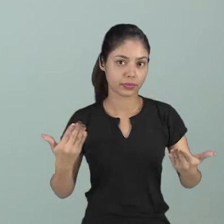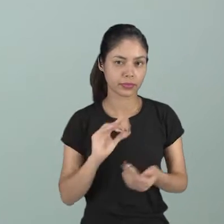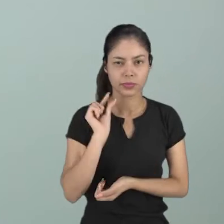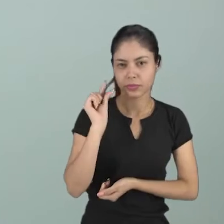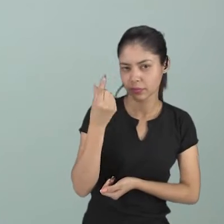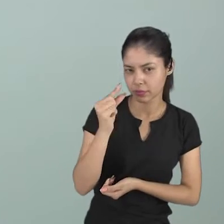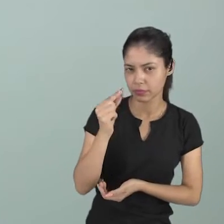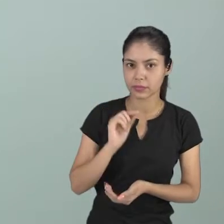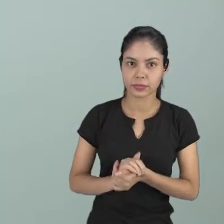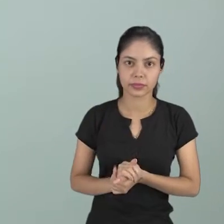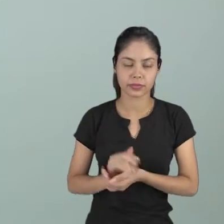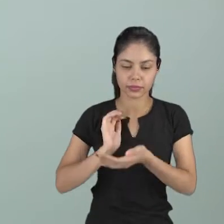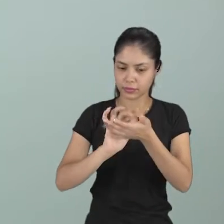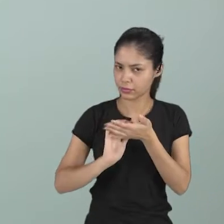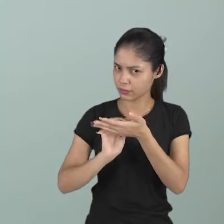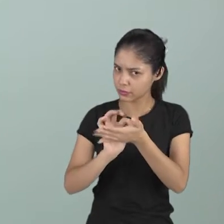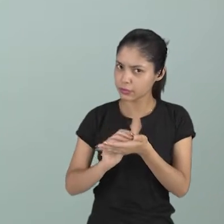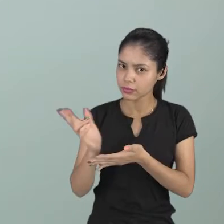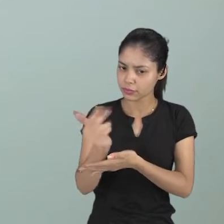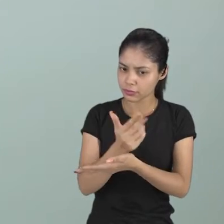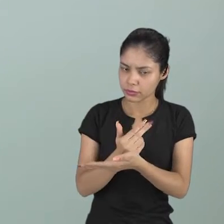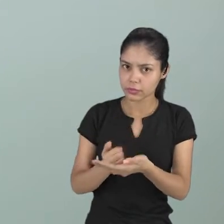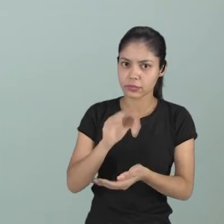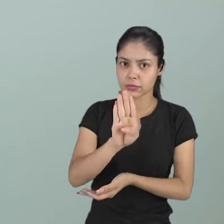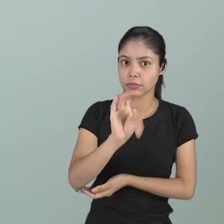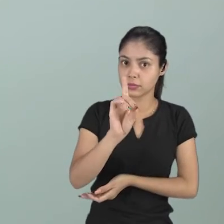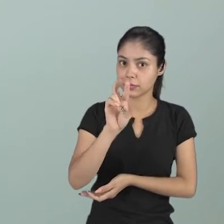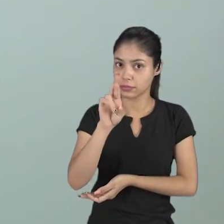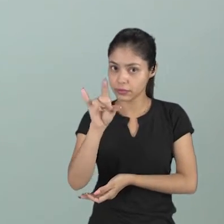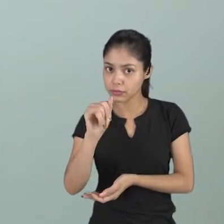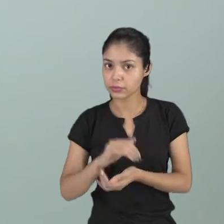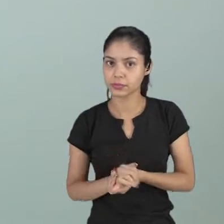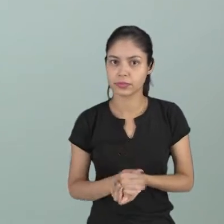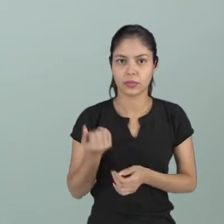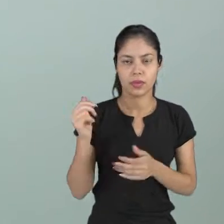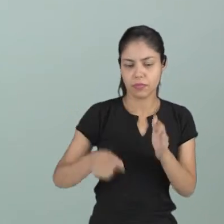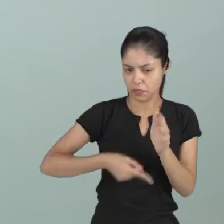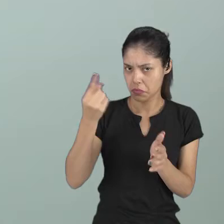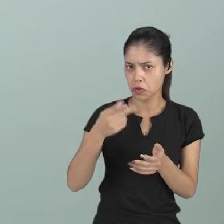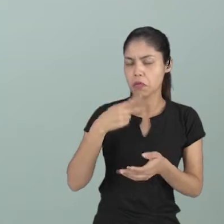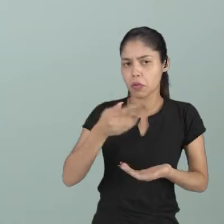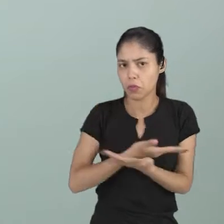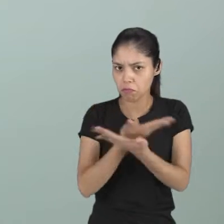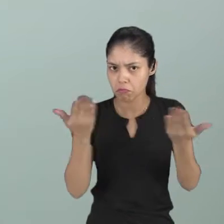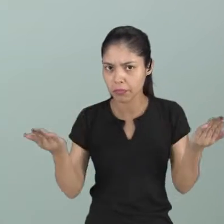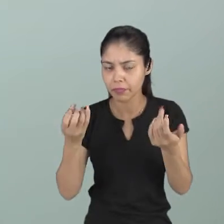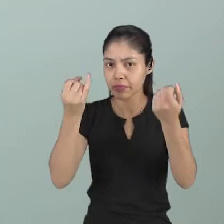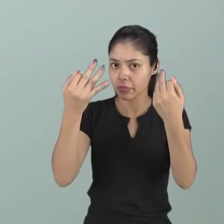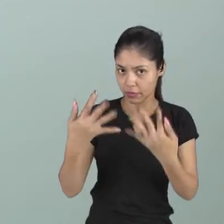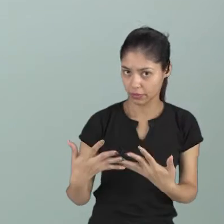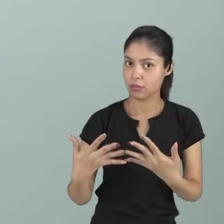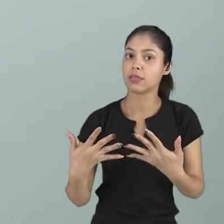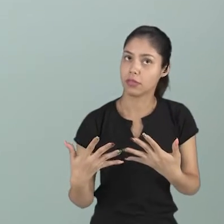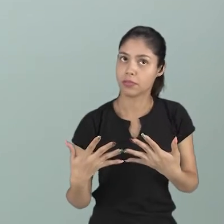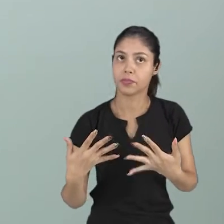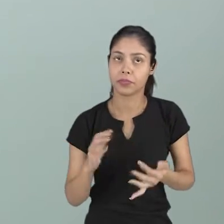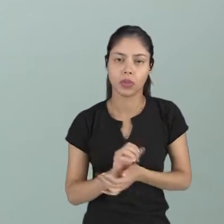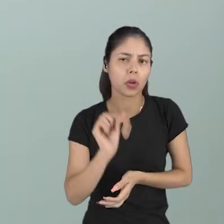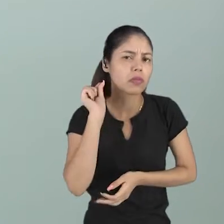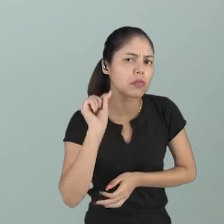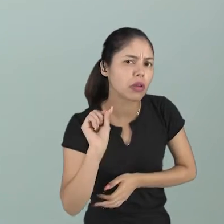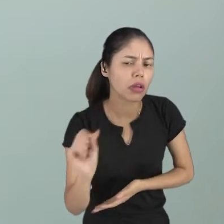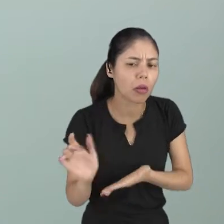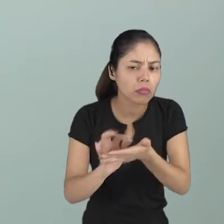pouquinho sobre arte digital e body art. Primeiro eu quero dizer para você uma definição, o que é arte